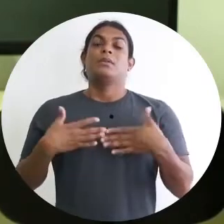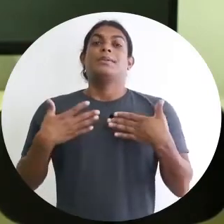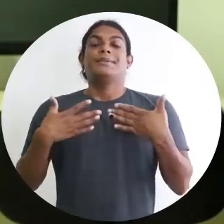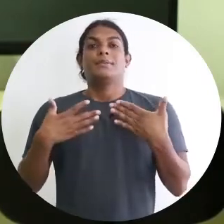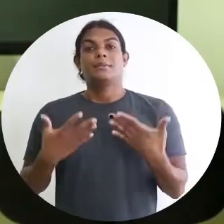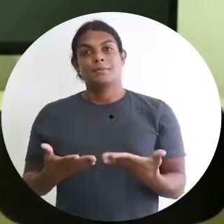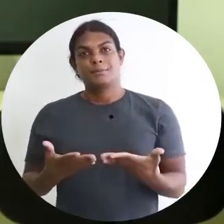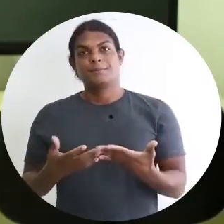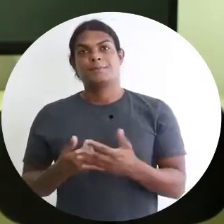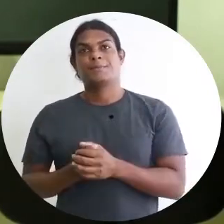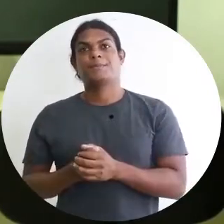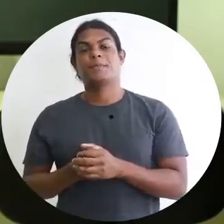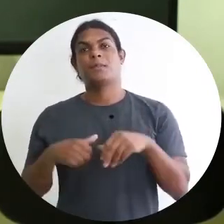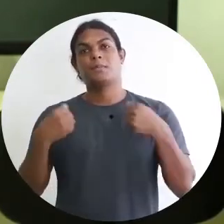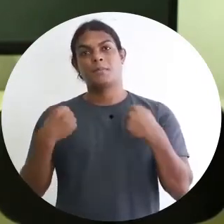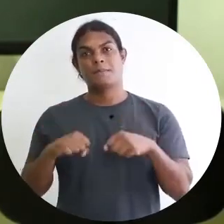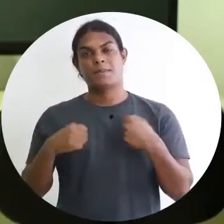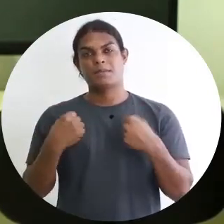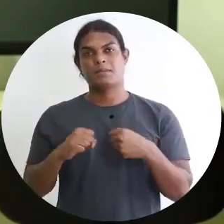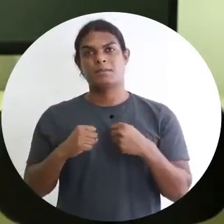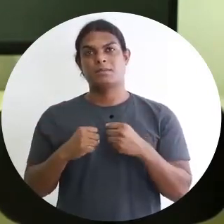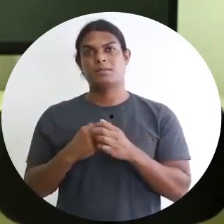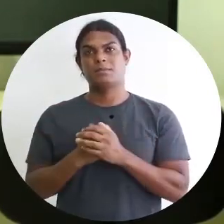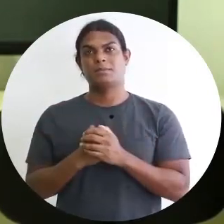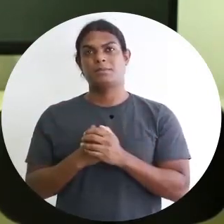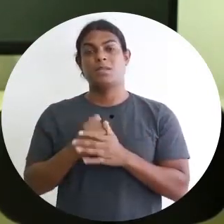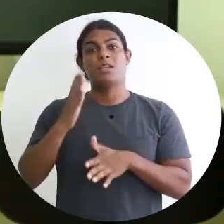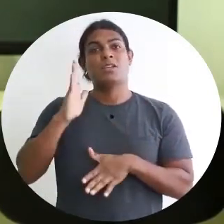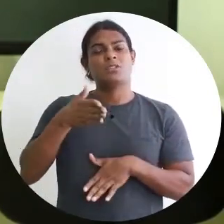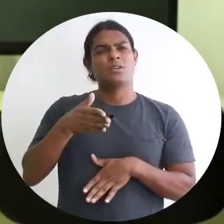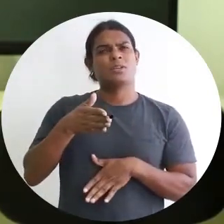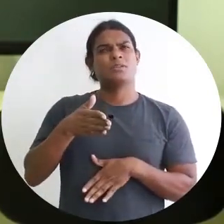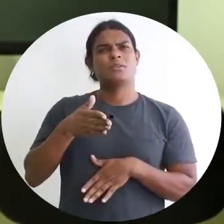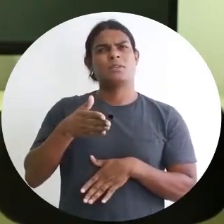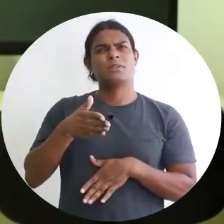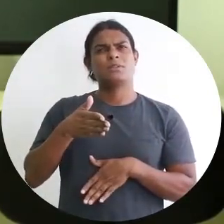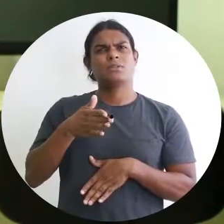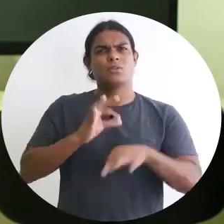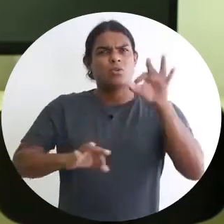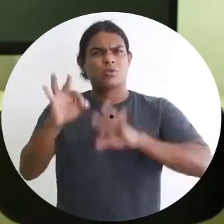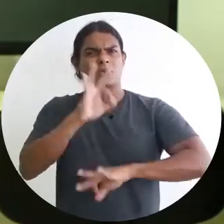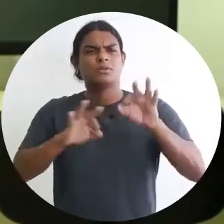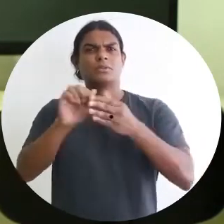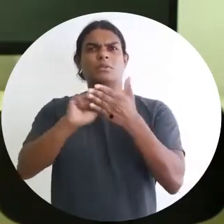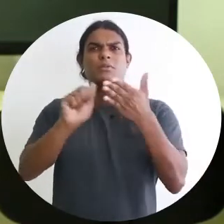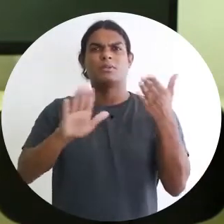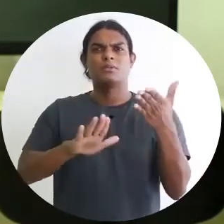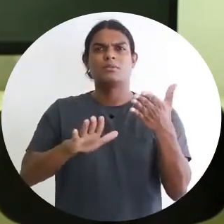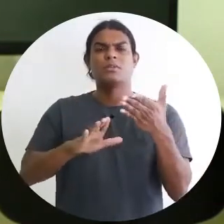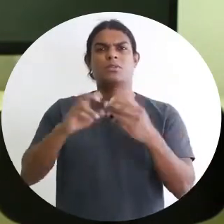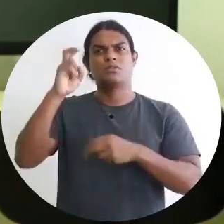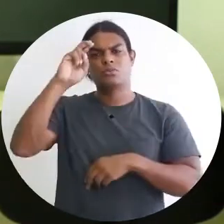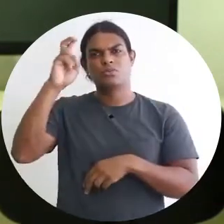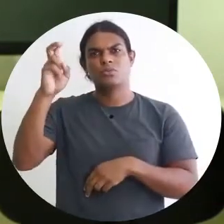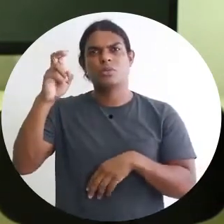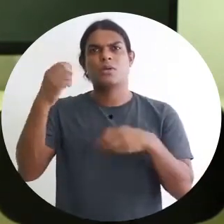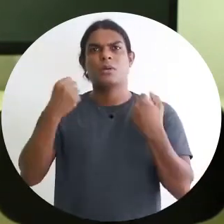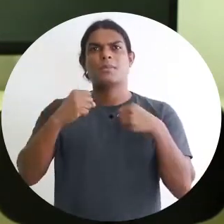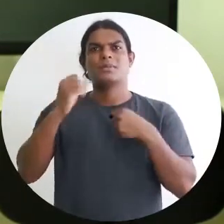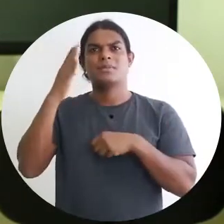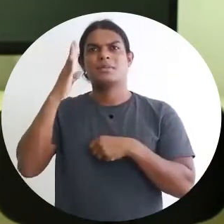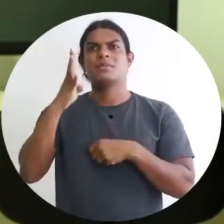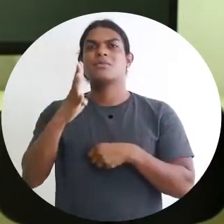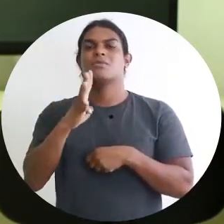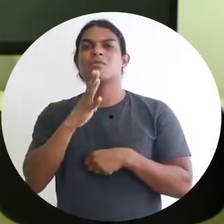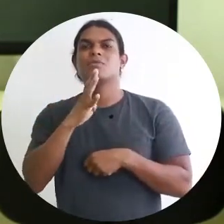isso, gente vai precisar, já que a gente vai elaborar essa atividade cultural acessível, a gente vai precisar conhecer